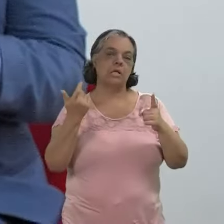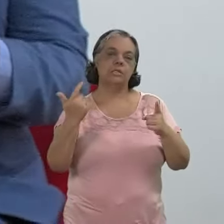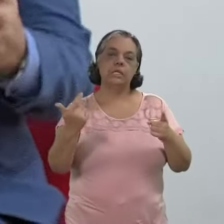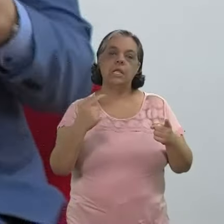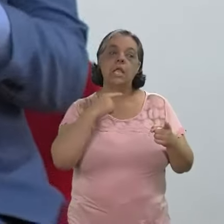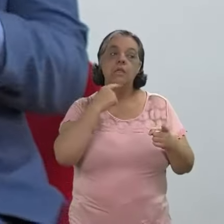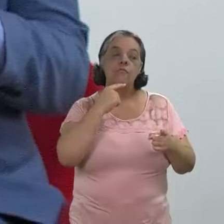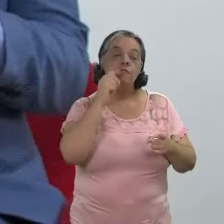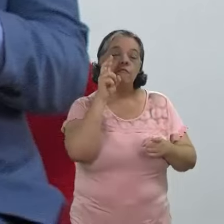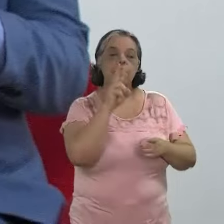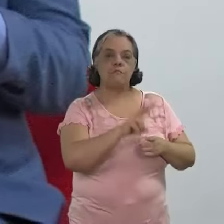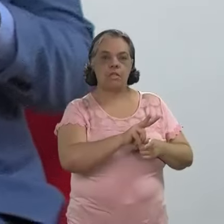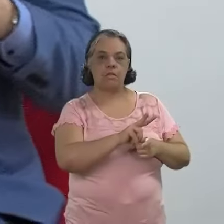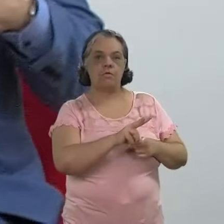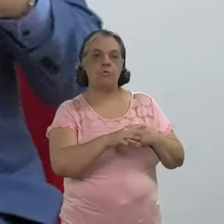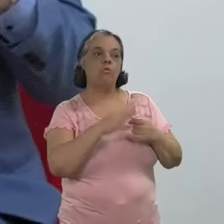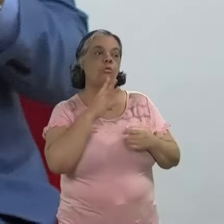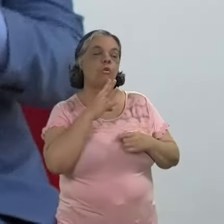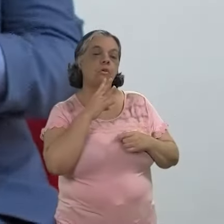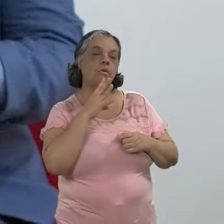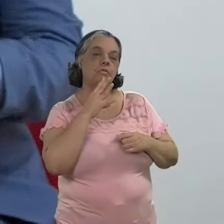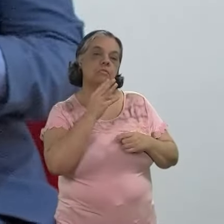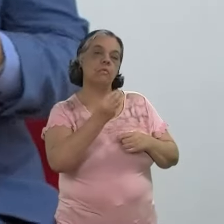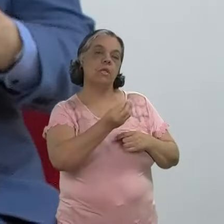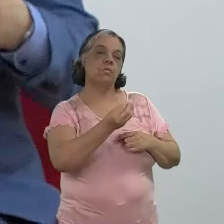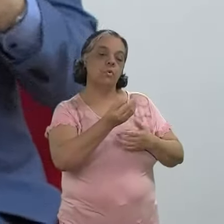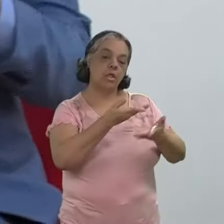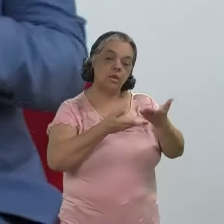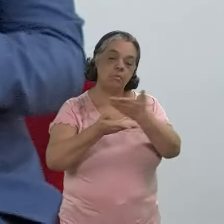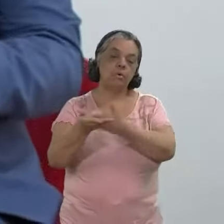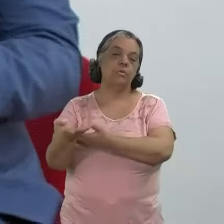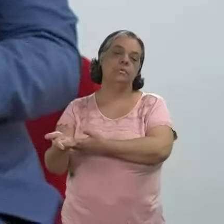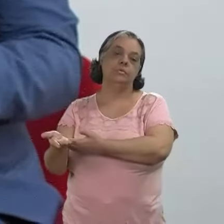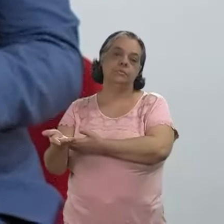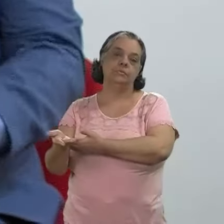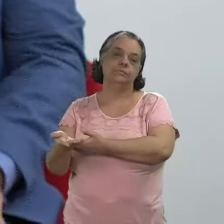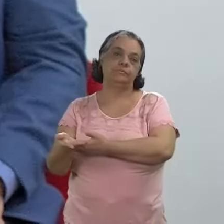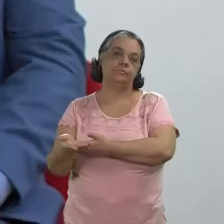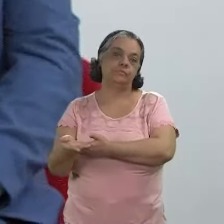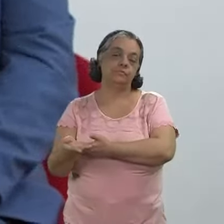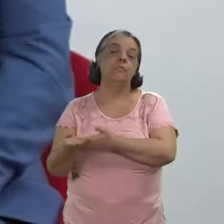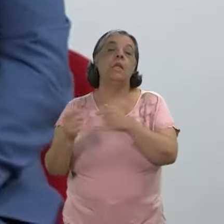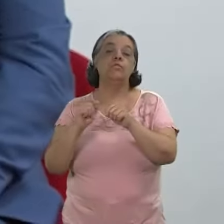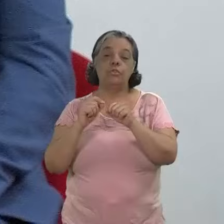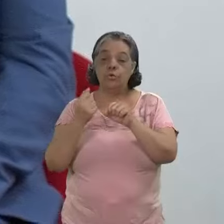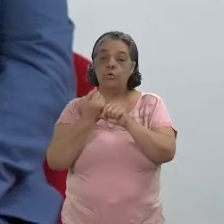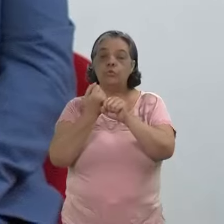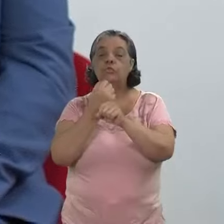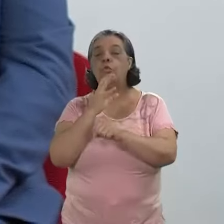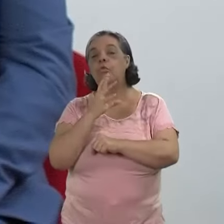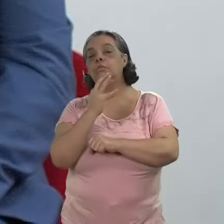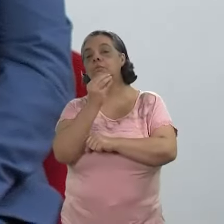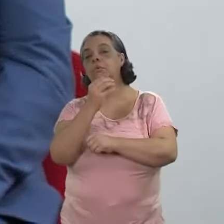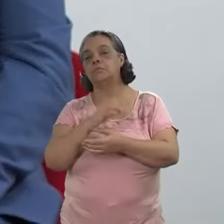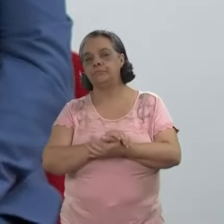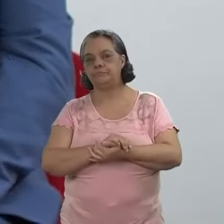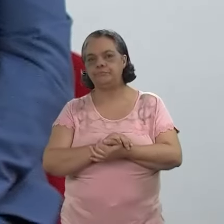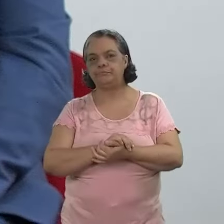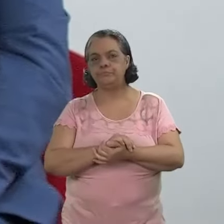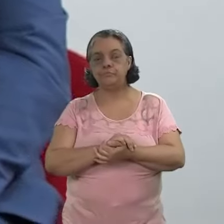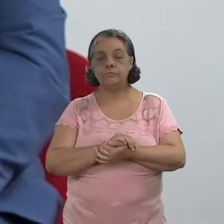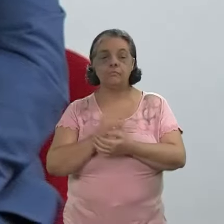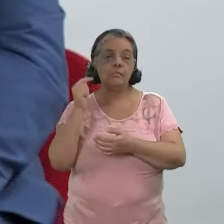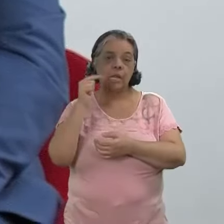mas ninguém contém o conhecimento, né? A gente produz esse conhecimento, gente interage com o conhecimento, e a gente constrói esse conhecimento.